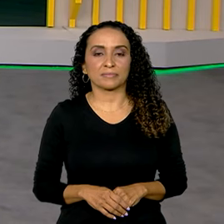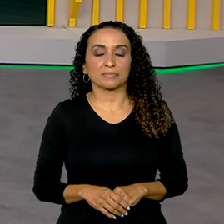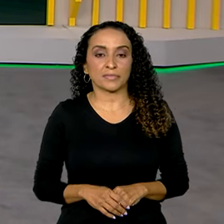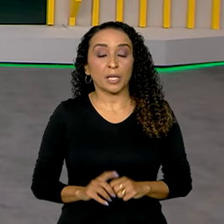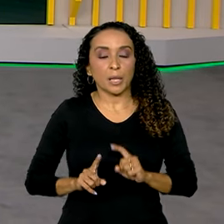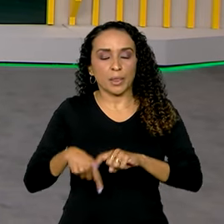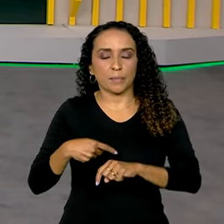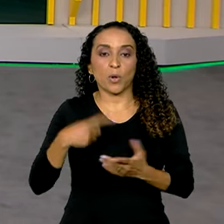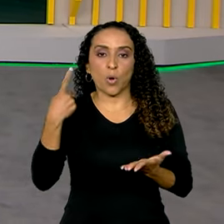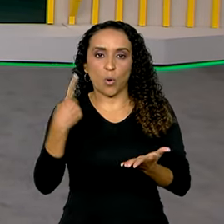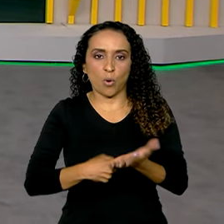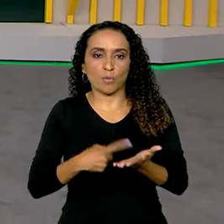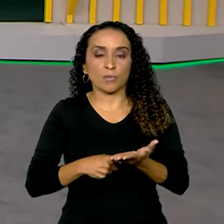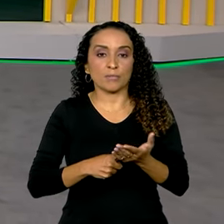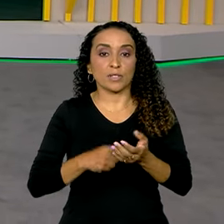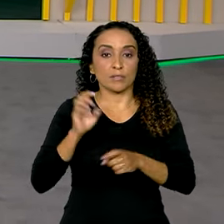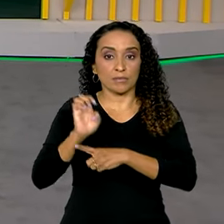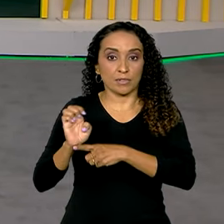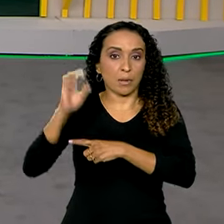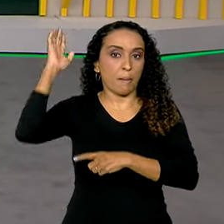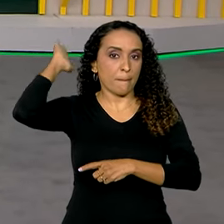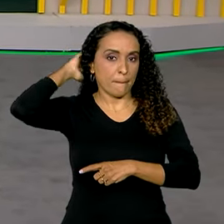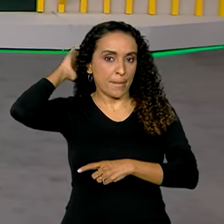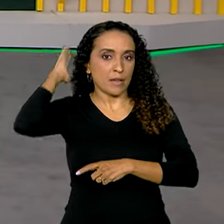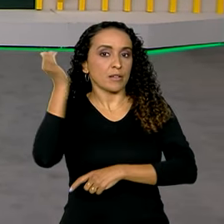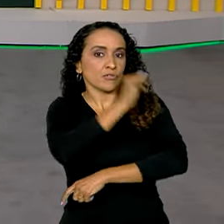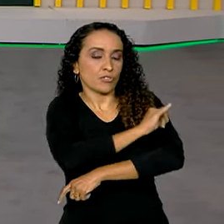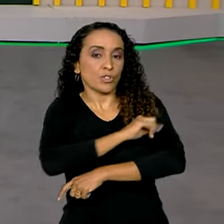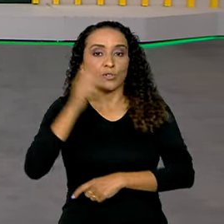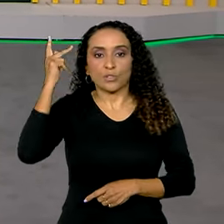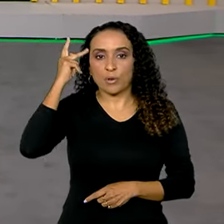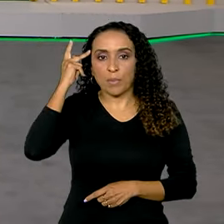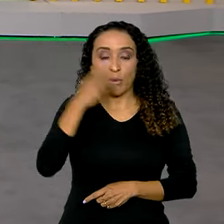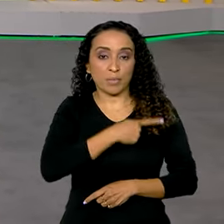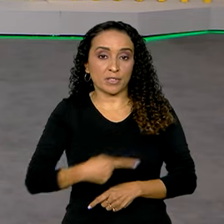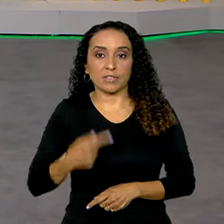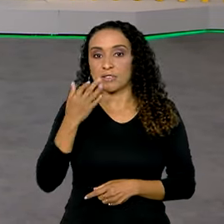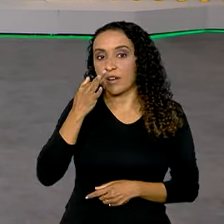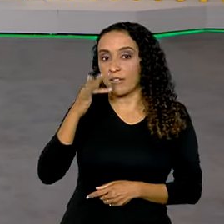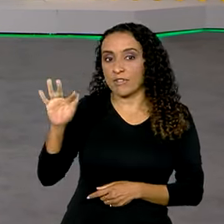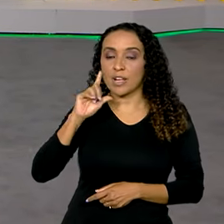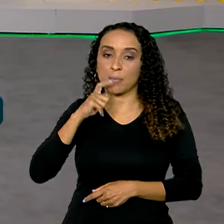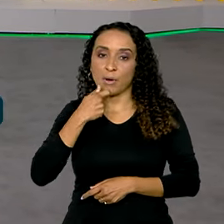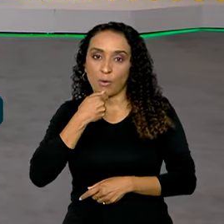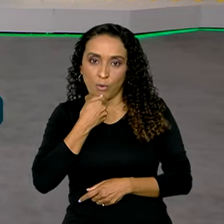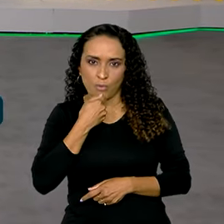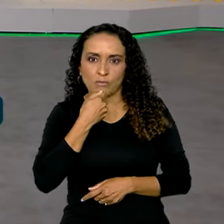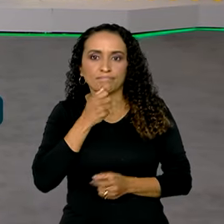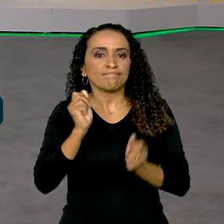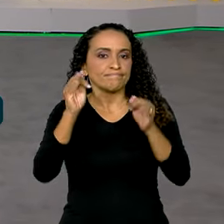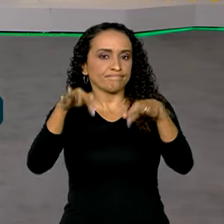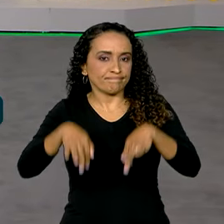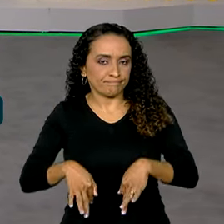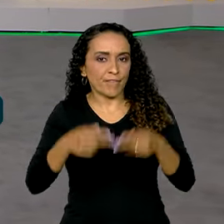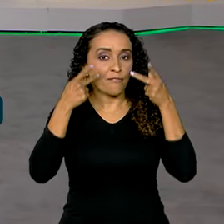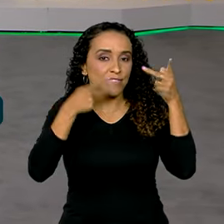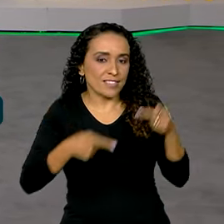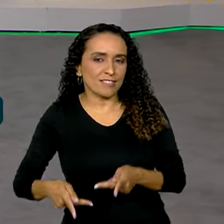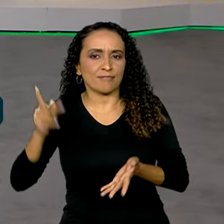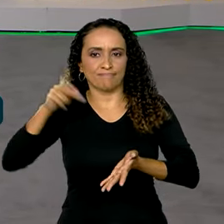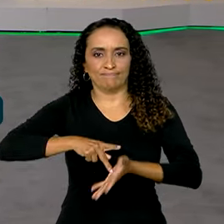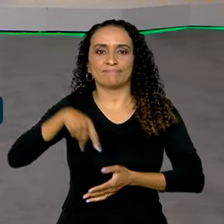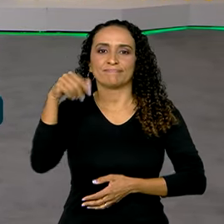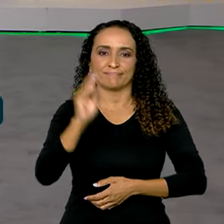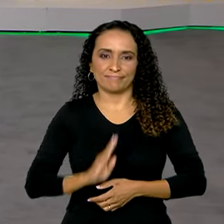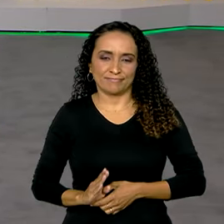Após compromissos no Pará, Rio de Janeiro e São Paulo, o presidente da França, Emmanuel Macron, encerrou sua visita